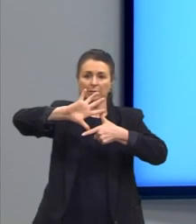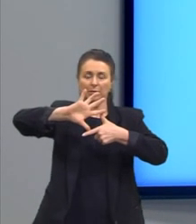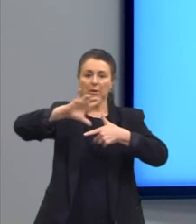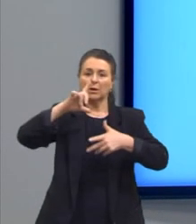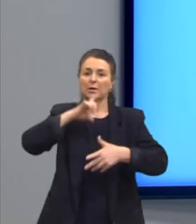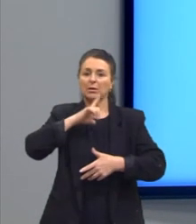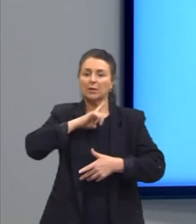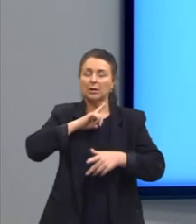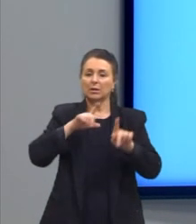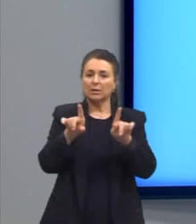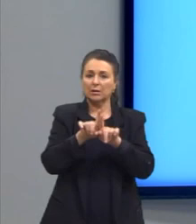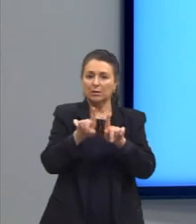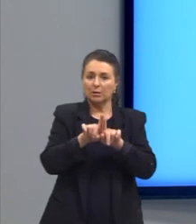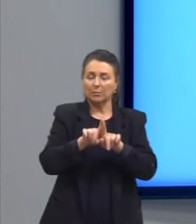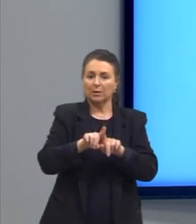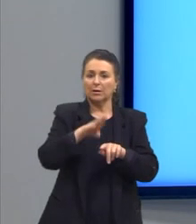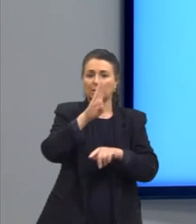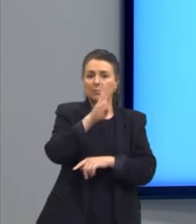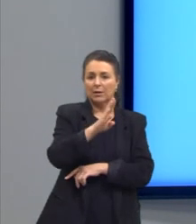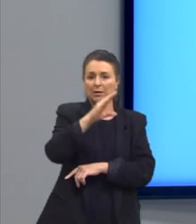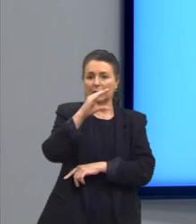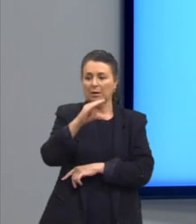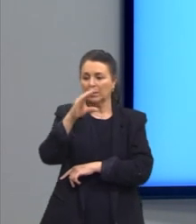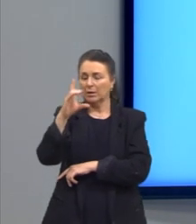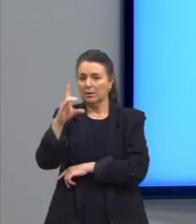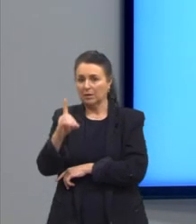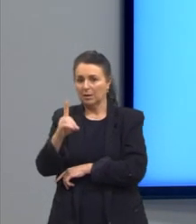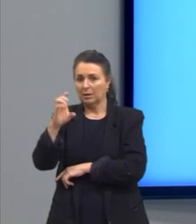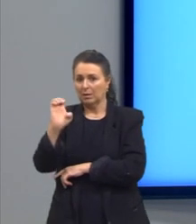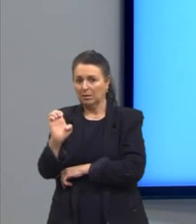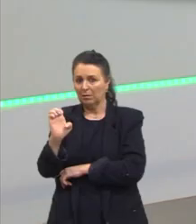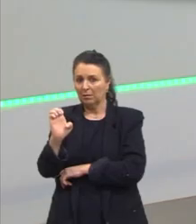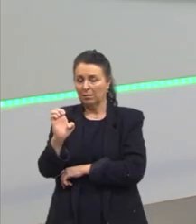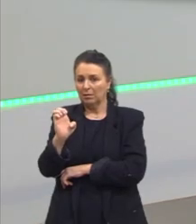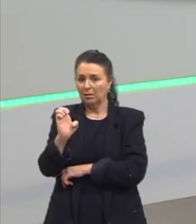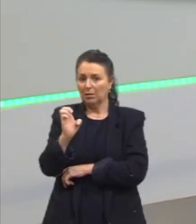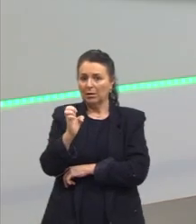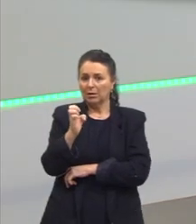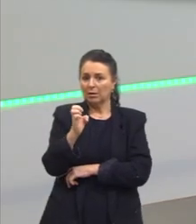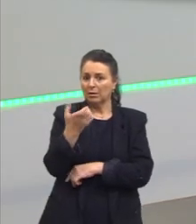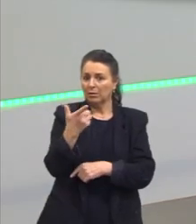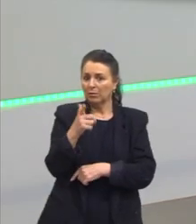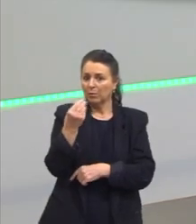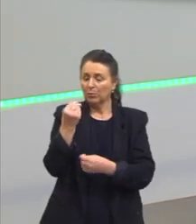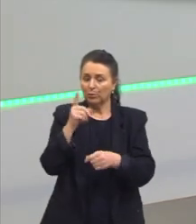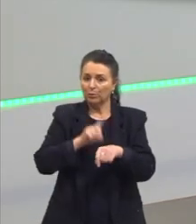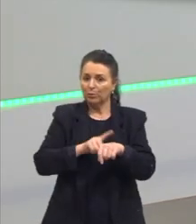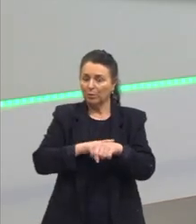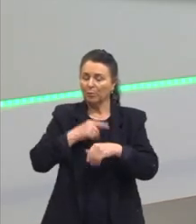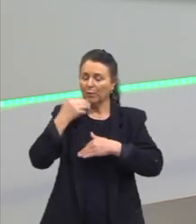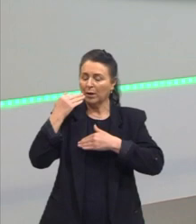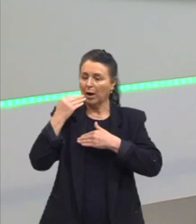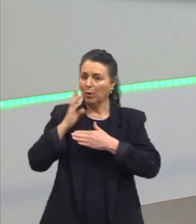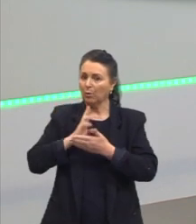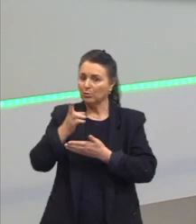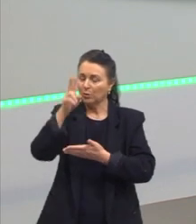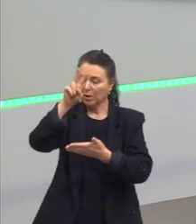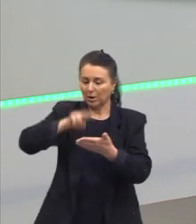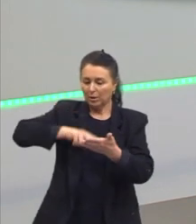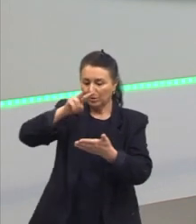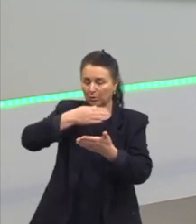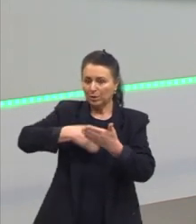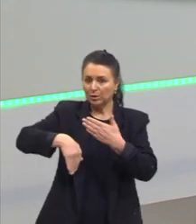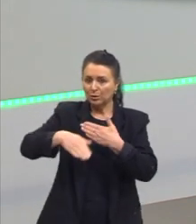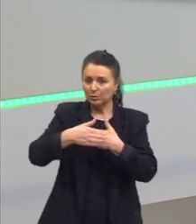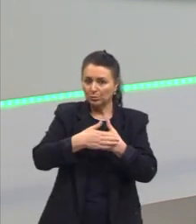Temos a questão B, C, D e E. Não temos tanto tempo agora para continuar a leitura de toda